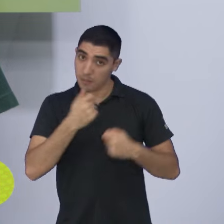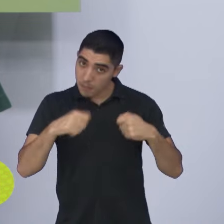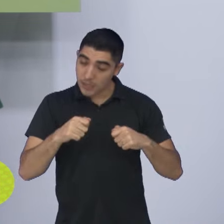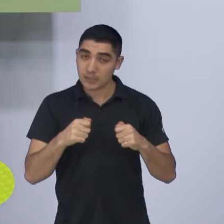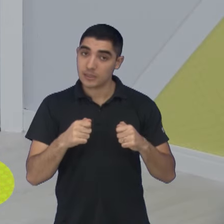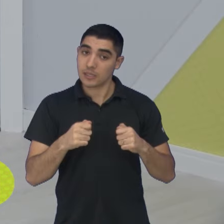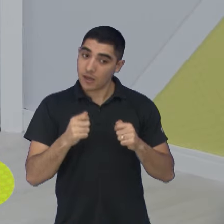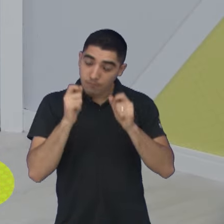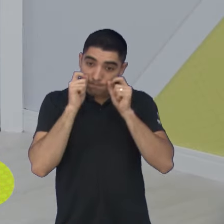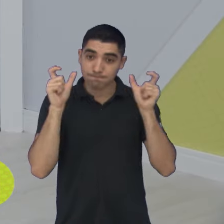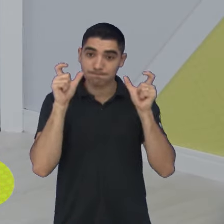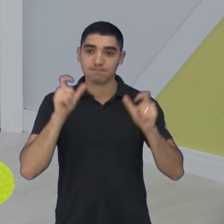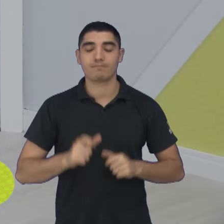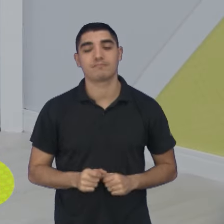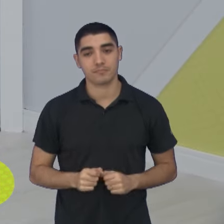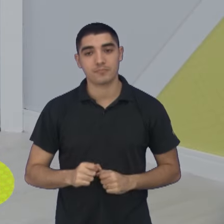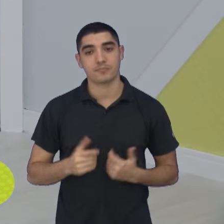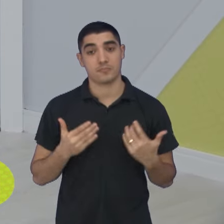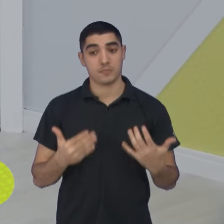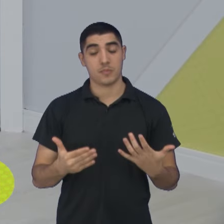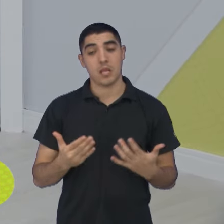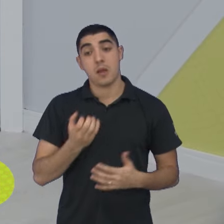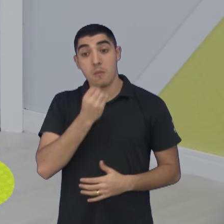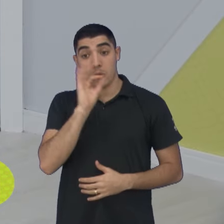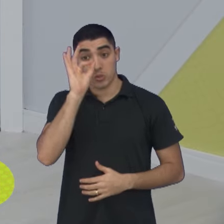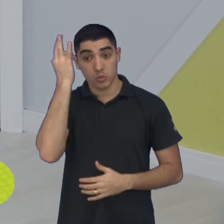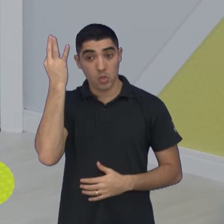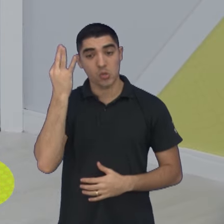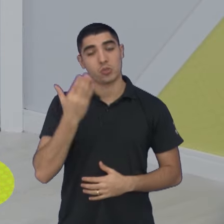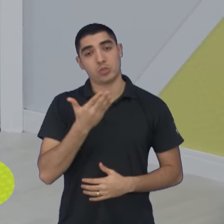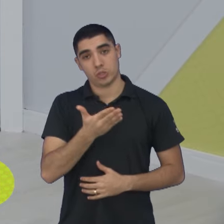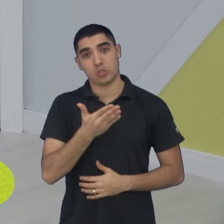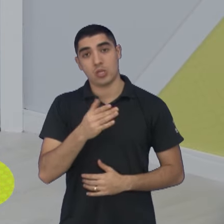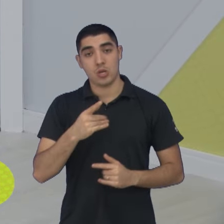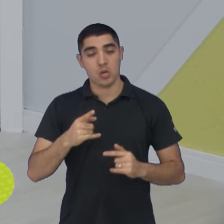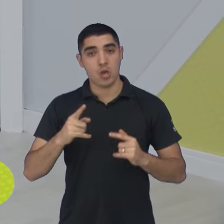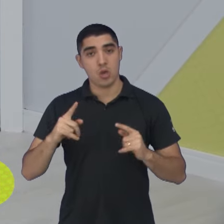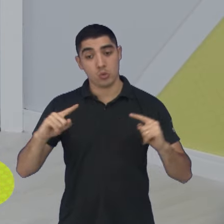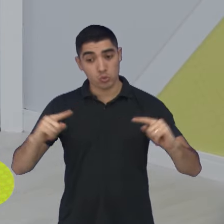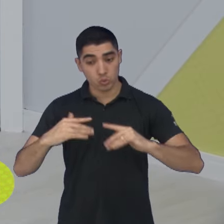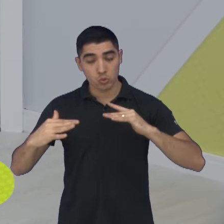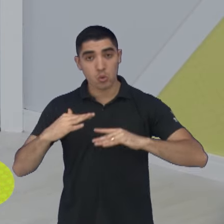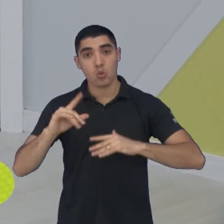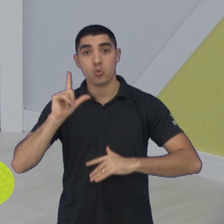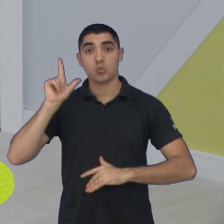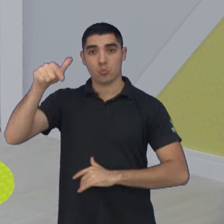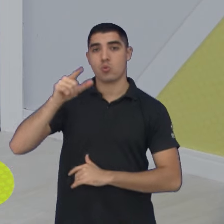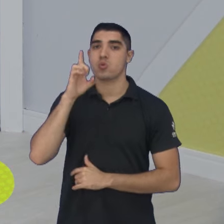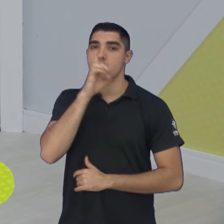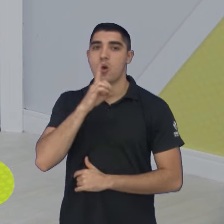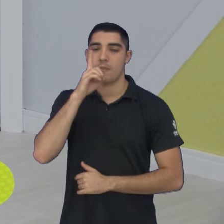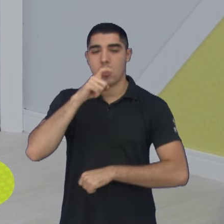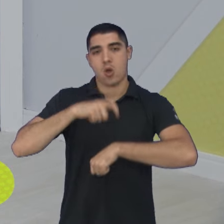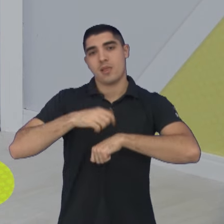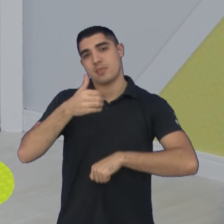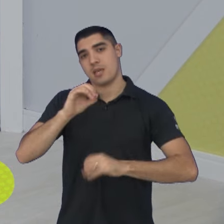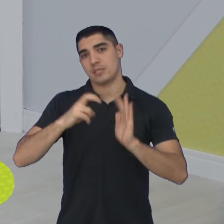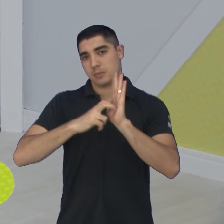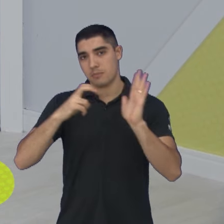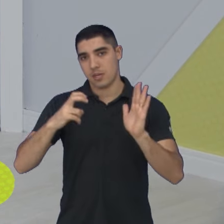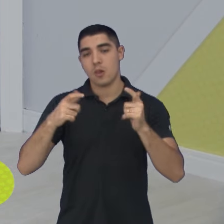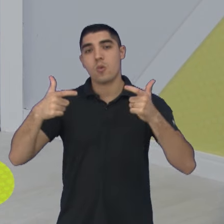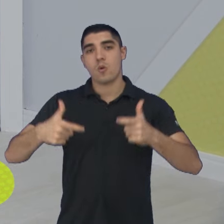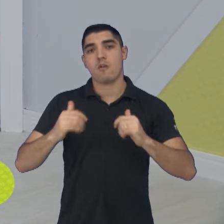para trás. Pois é. Então, sucesso para as meninas. Jogo marcado para o próximo domingo, 10 da manhã, lá no estádio